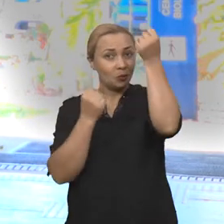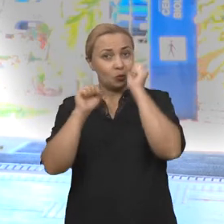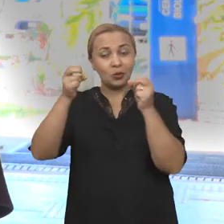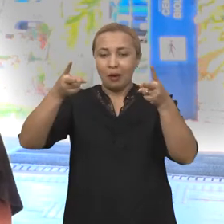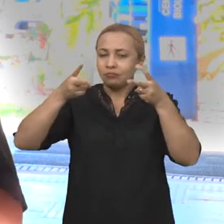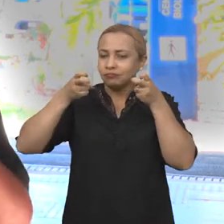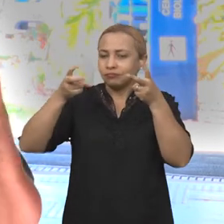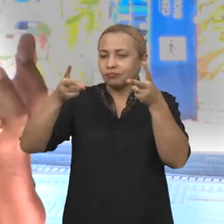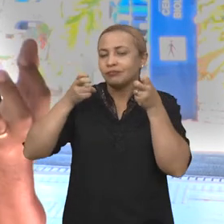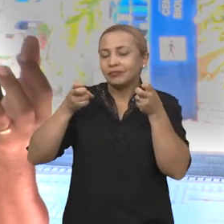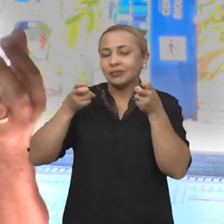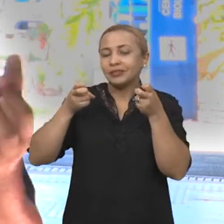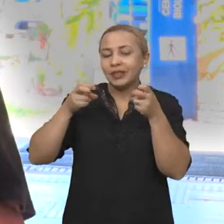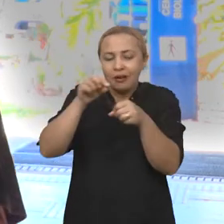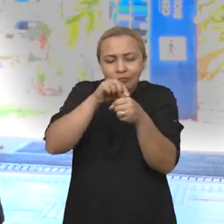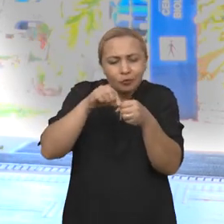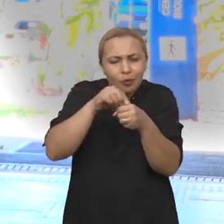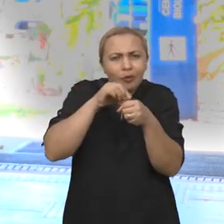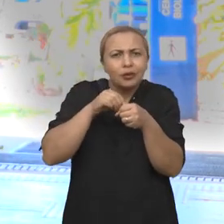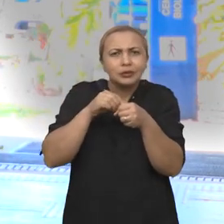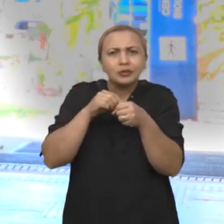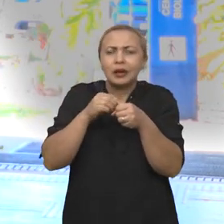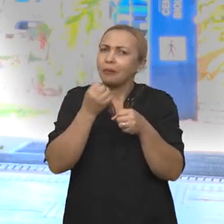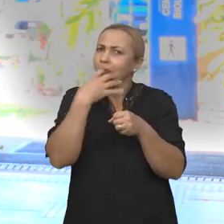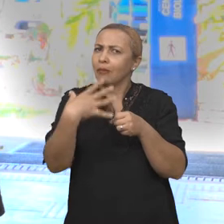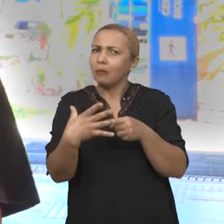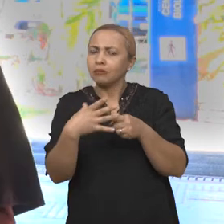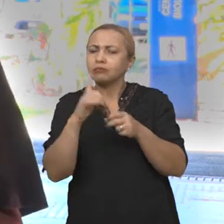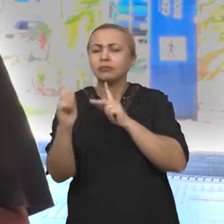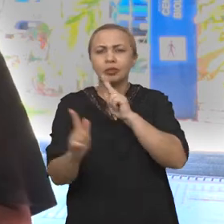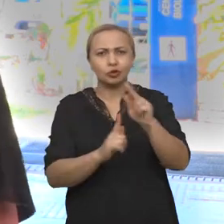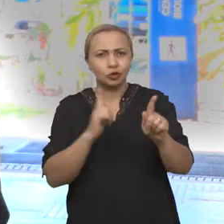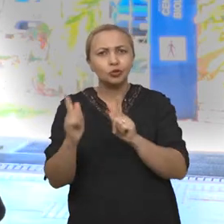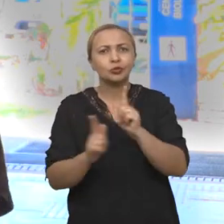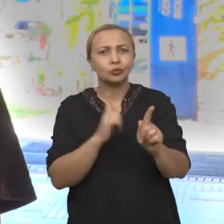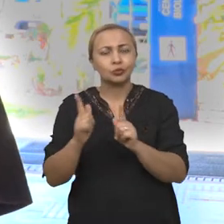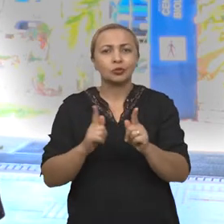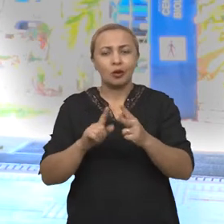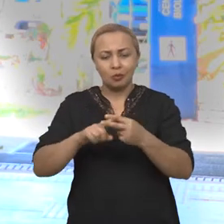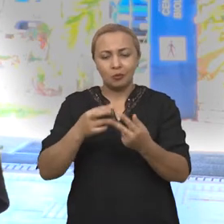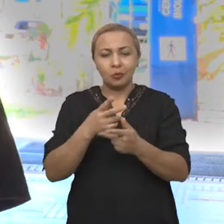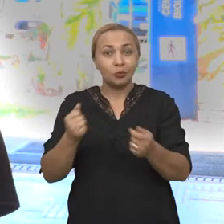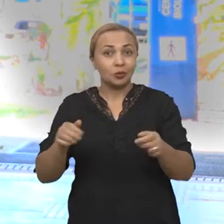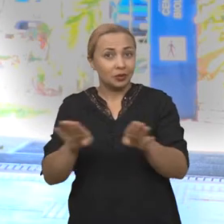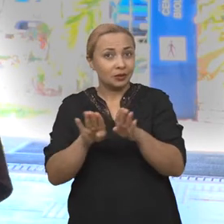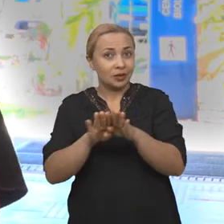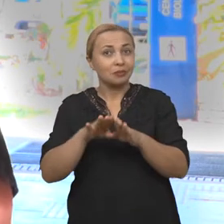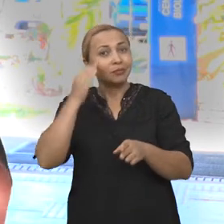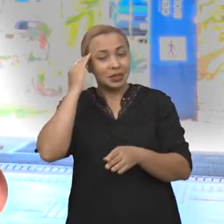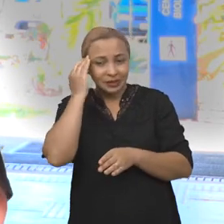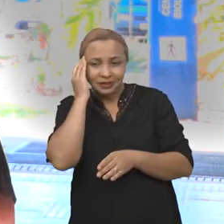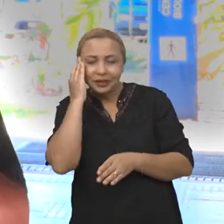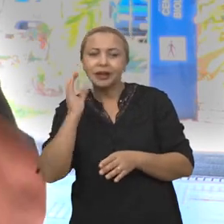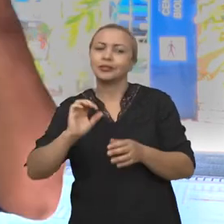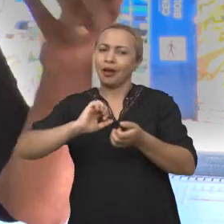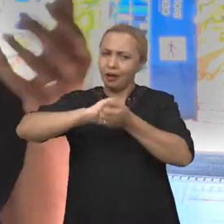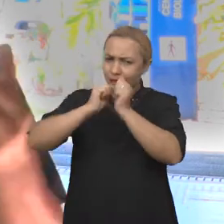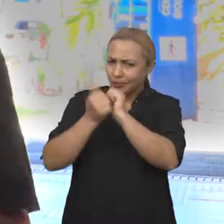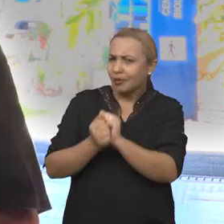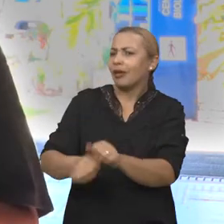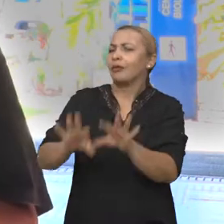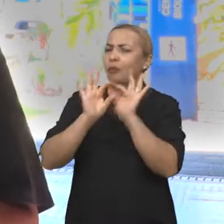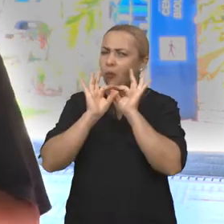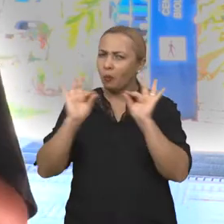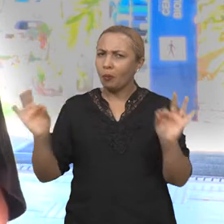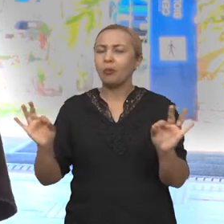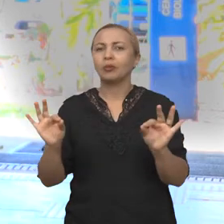perceba que esse micro-organismo tem o potencial de gerar um produto que ela também entende que é um produto adequado, que tem saída